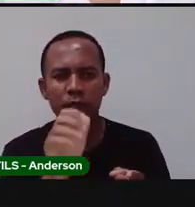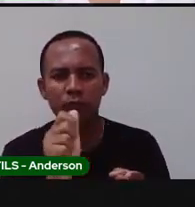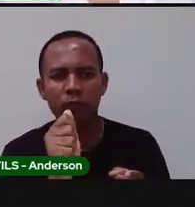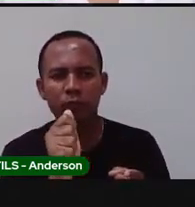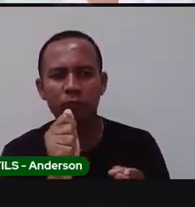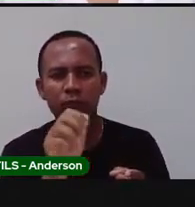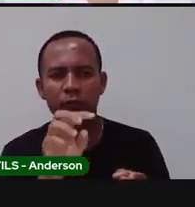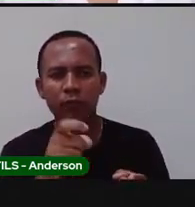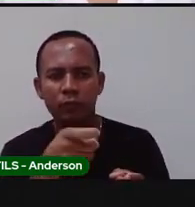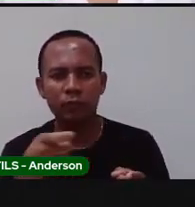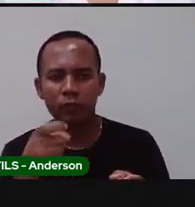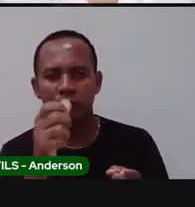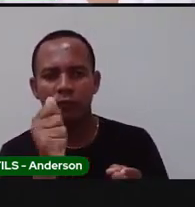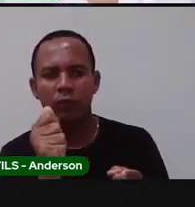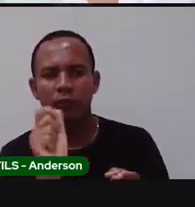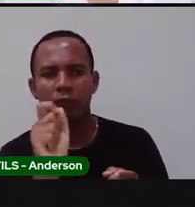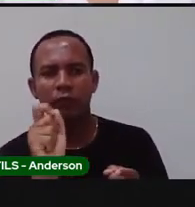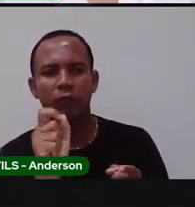Taxa.